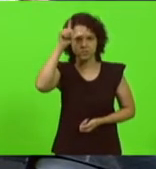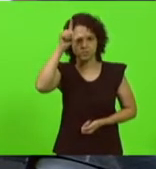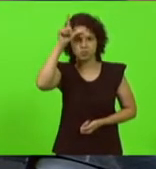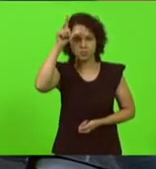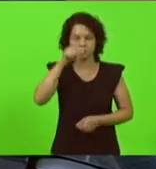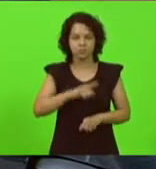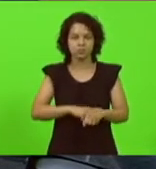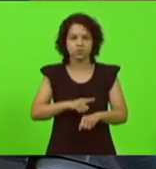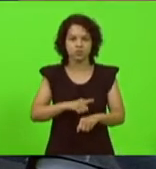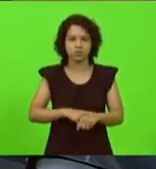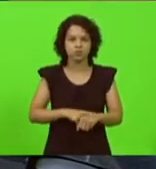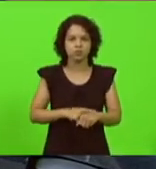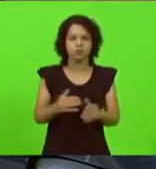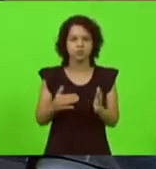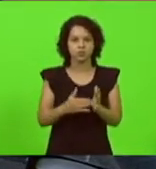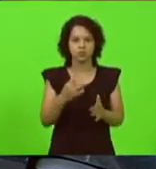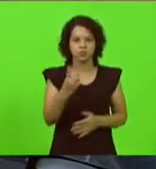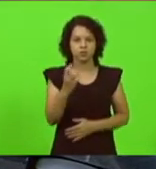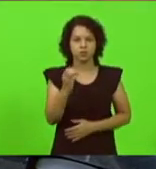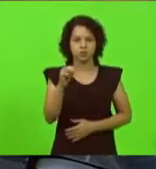tem o período de 10 minutos